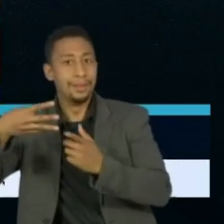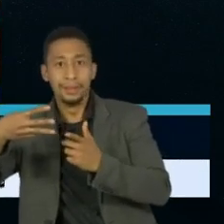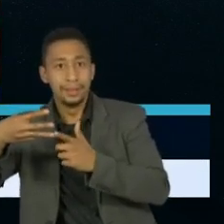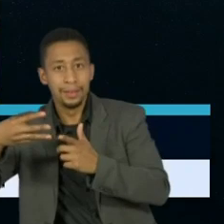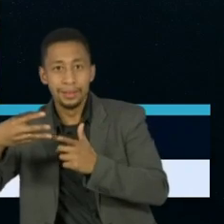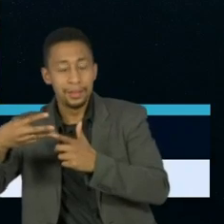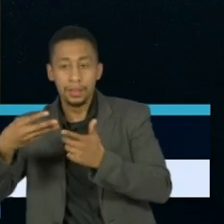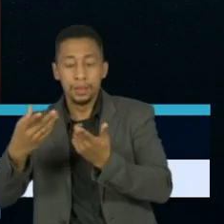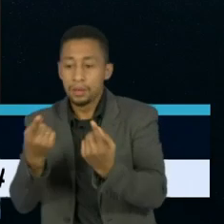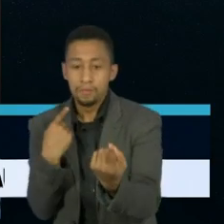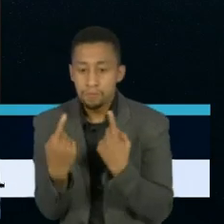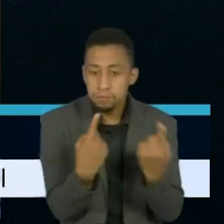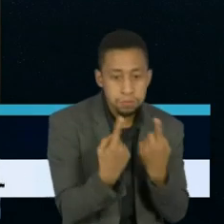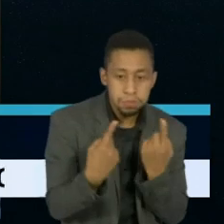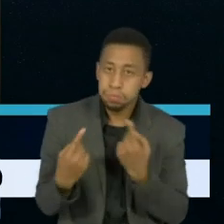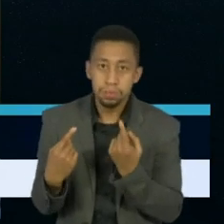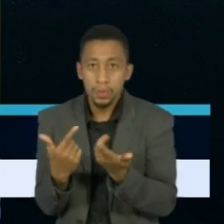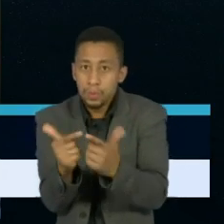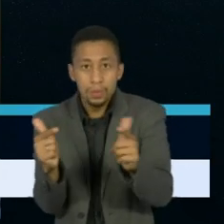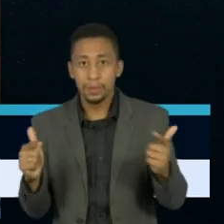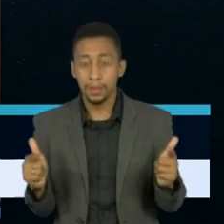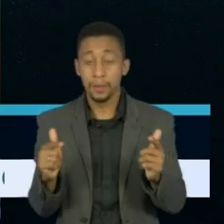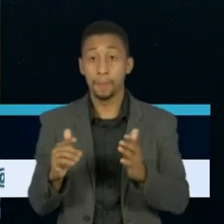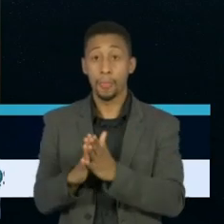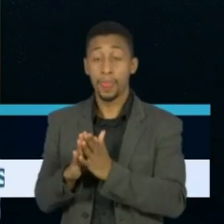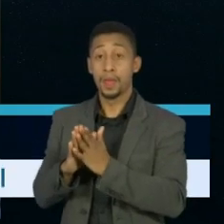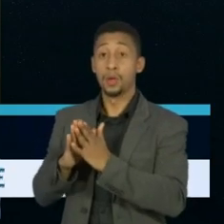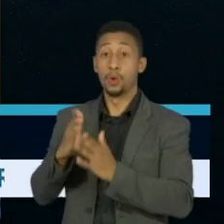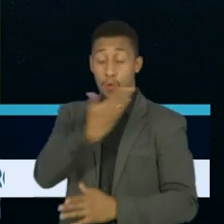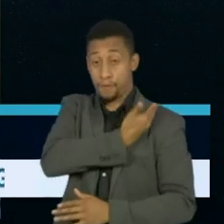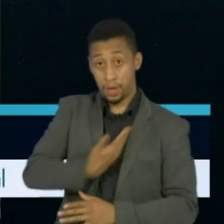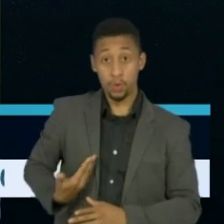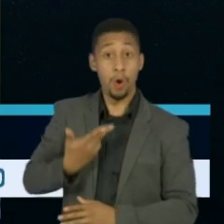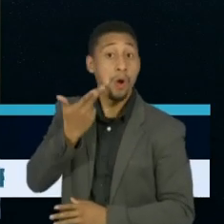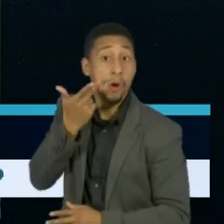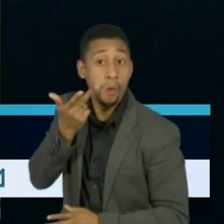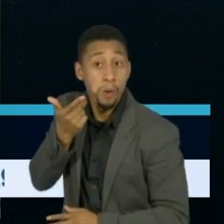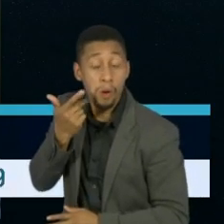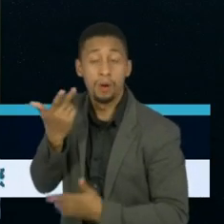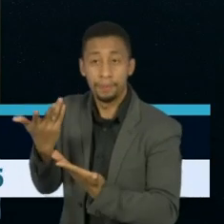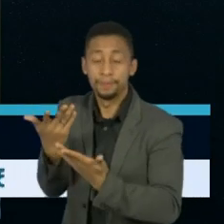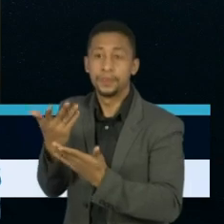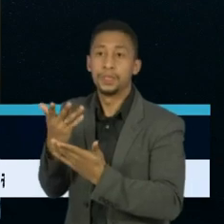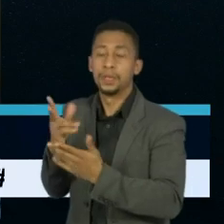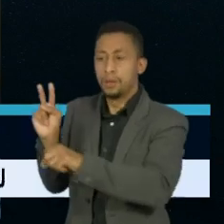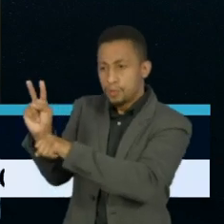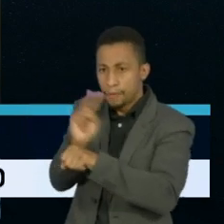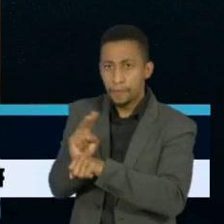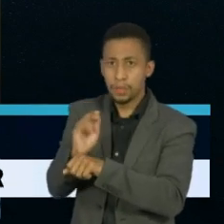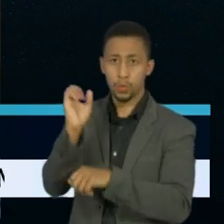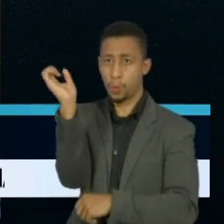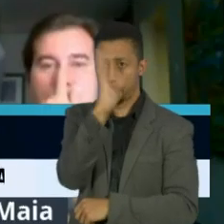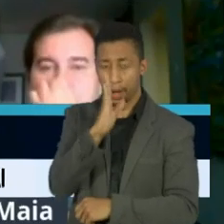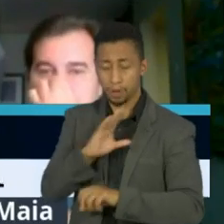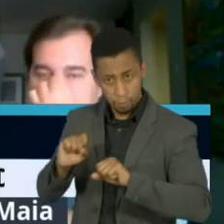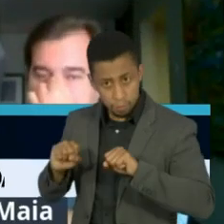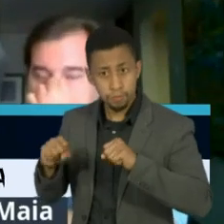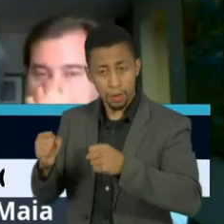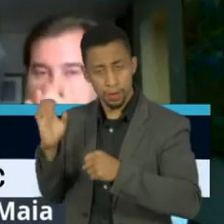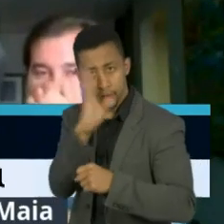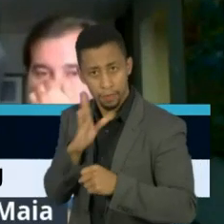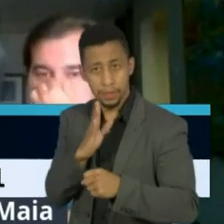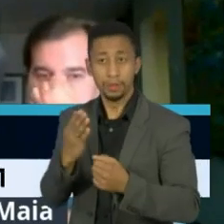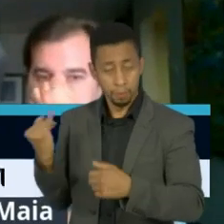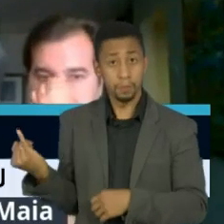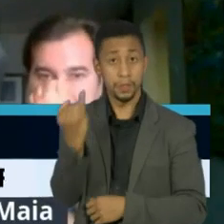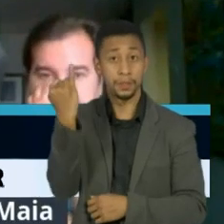disputo entre eles. Para o governador do Ceará, Camilo Santana, a defesa do país é o que está em jogo neste momento. Não passar